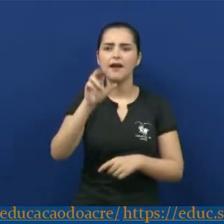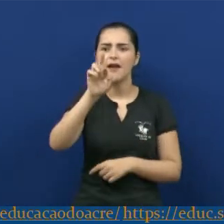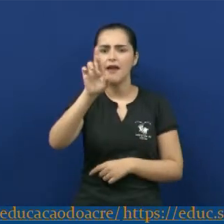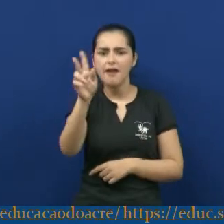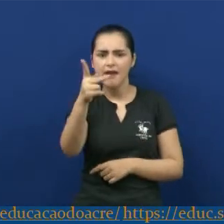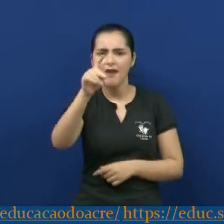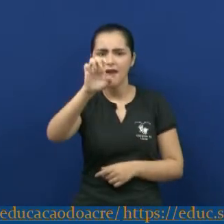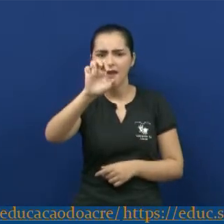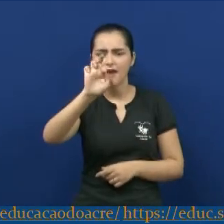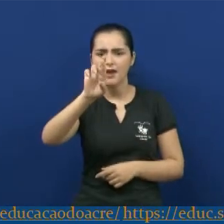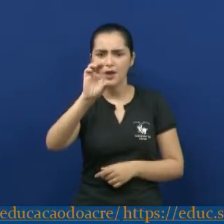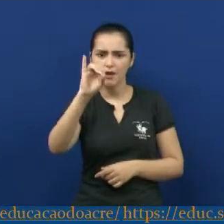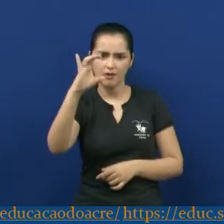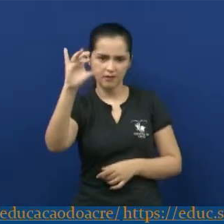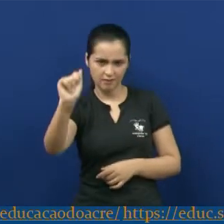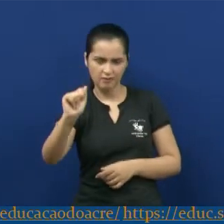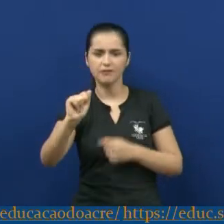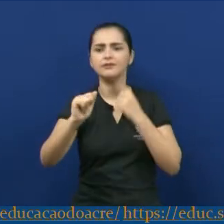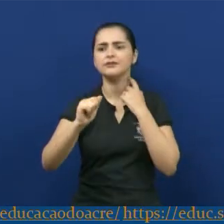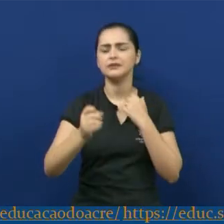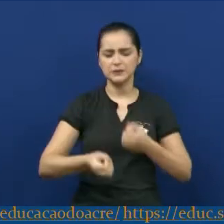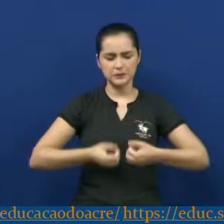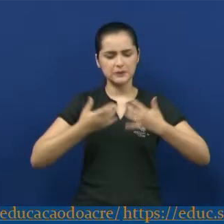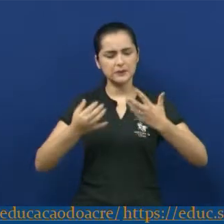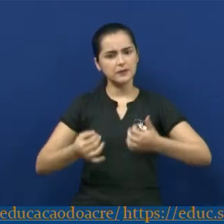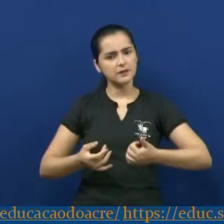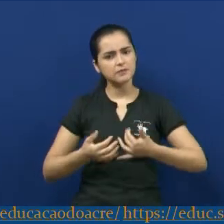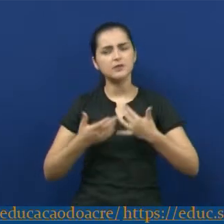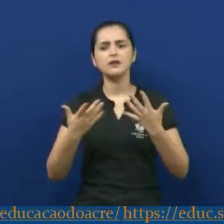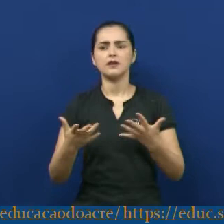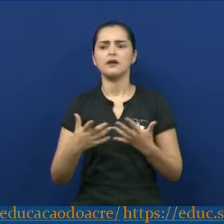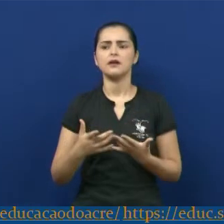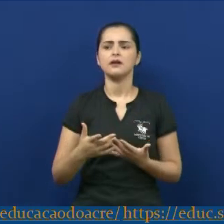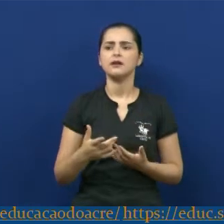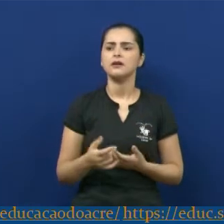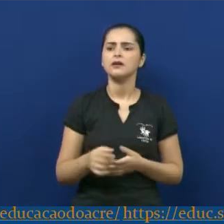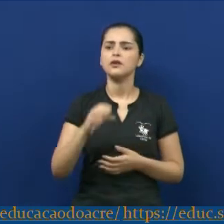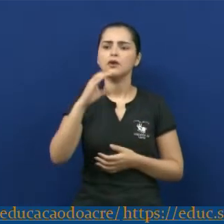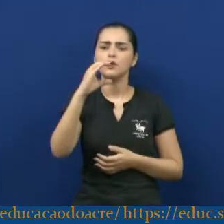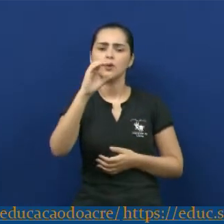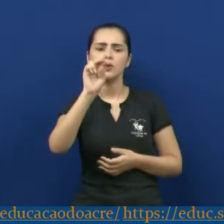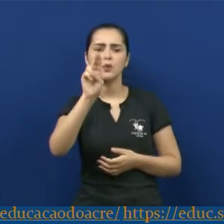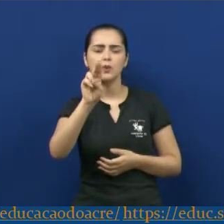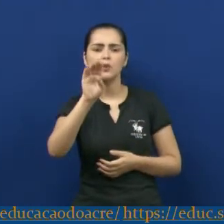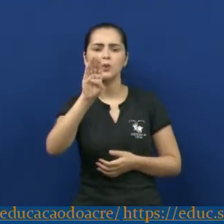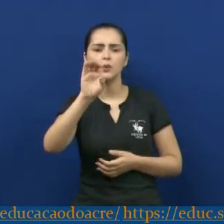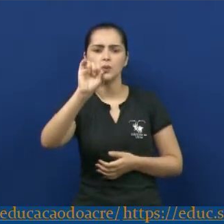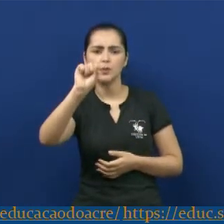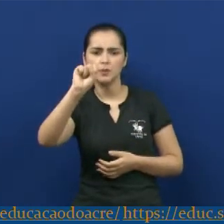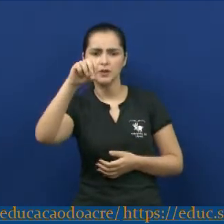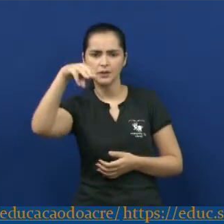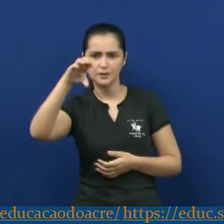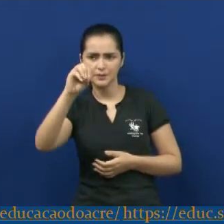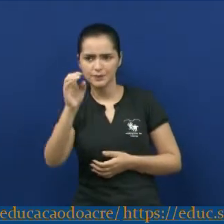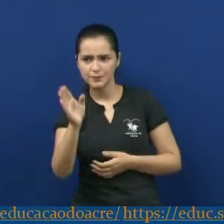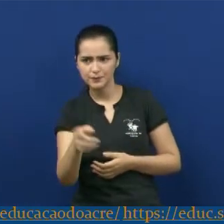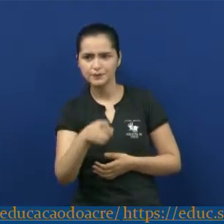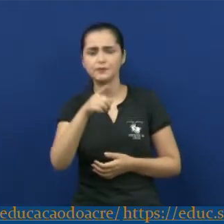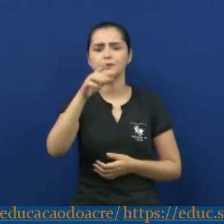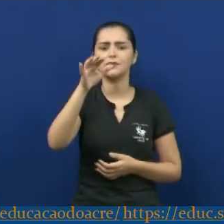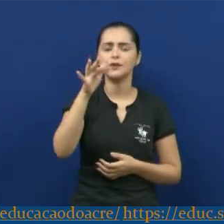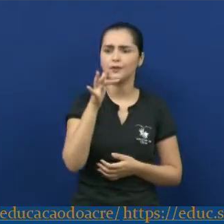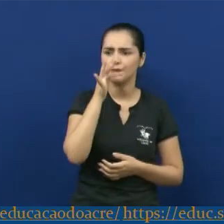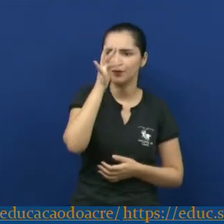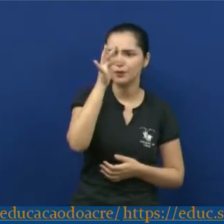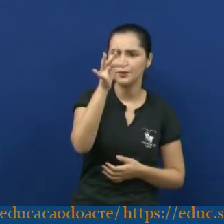estética inspirada nas vanguardas europeias, que eram o cubismo, futurismo e surrealismo. Portanto,